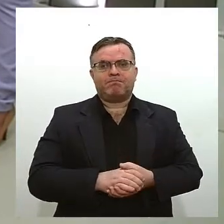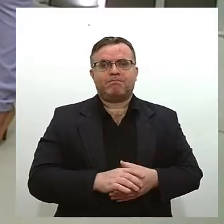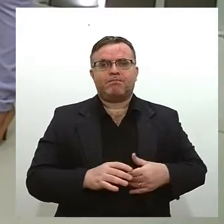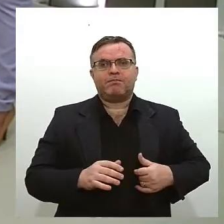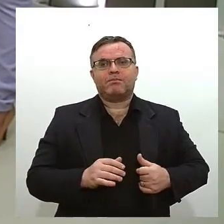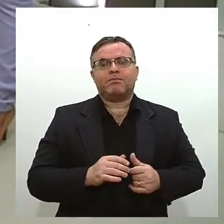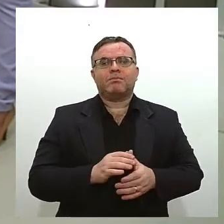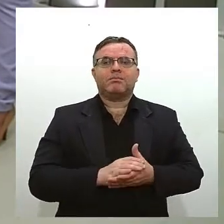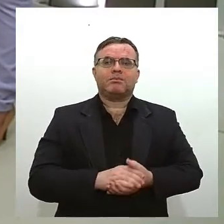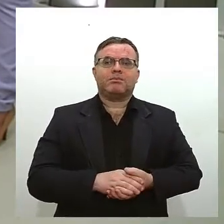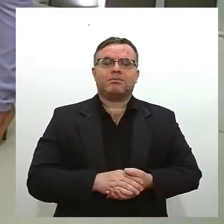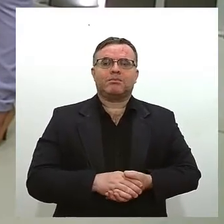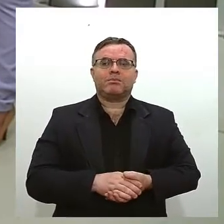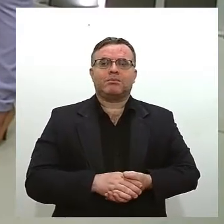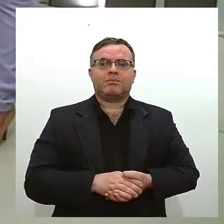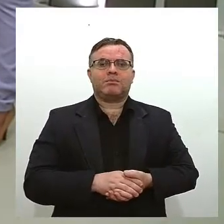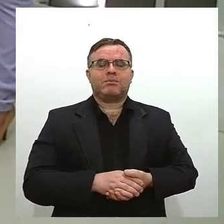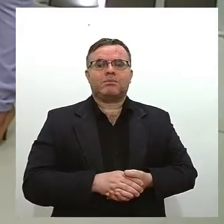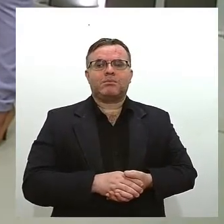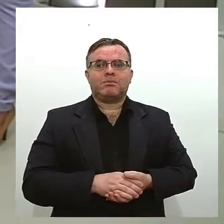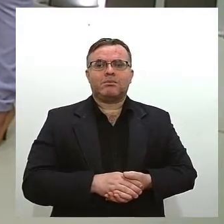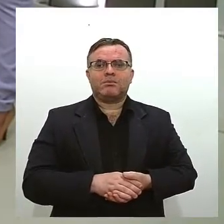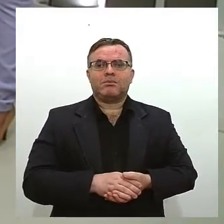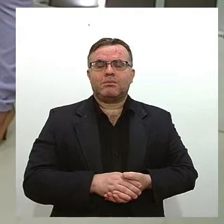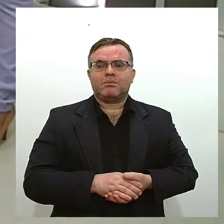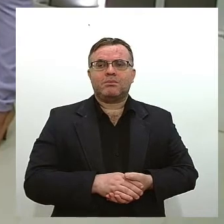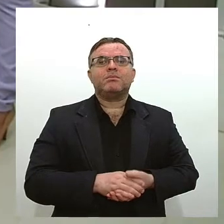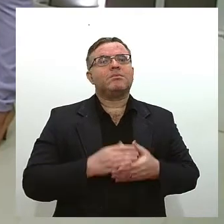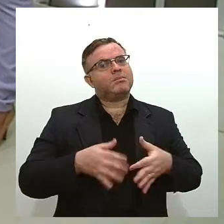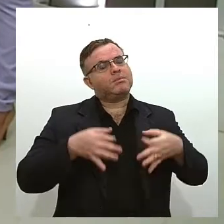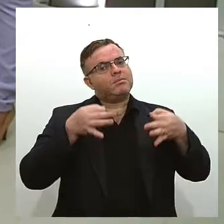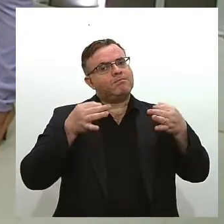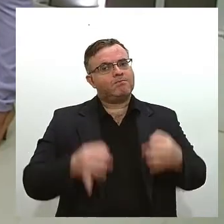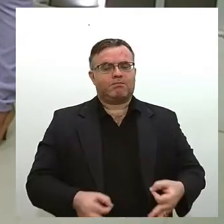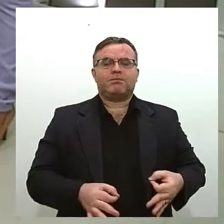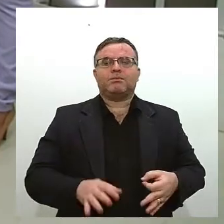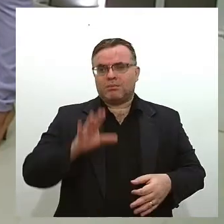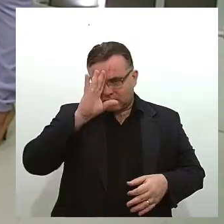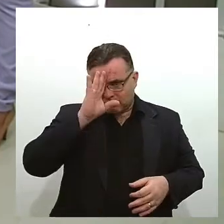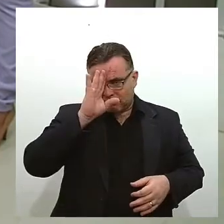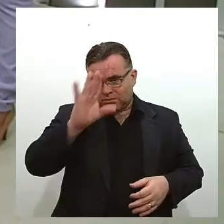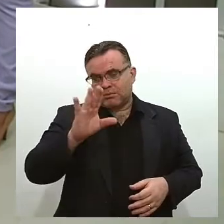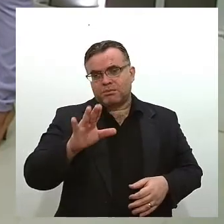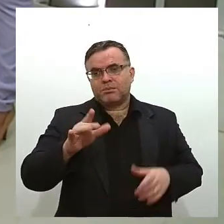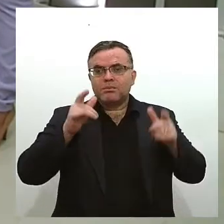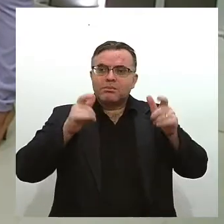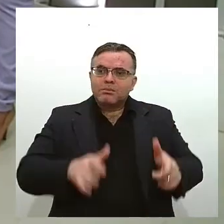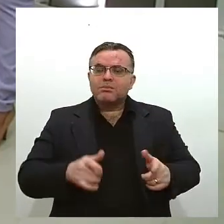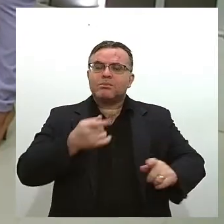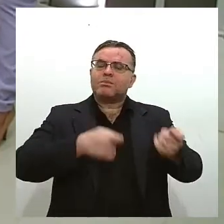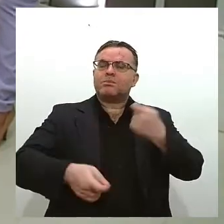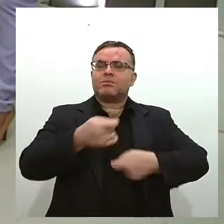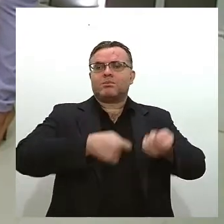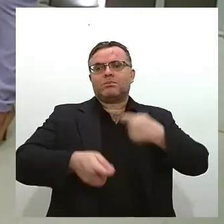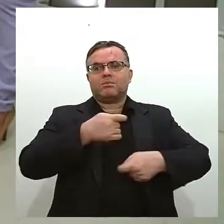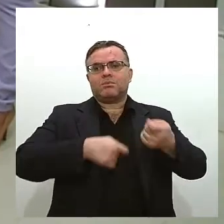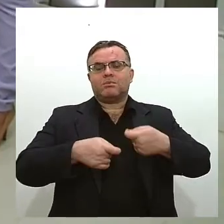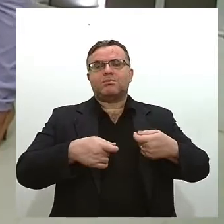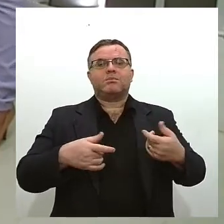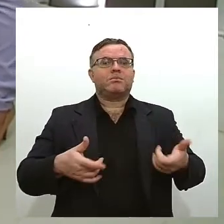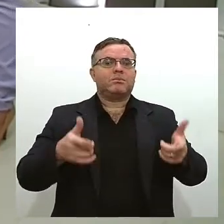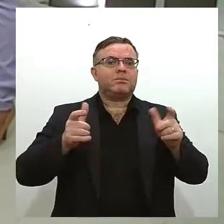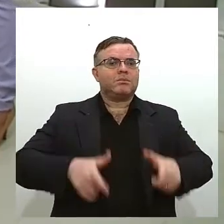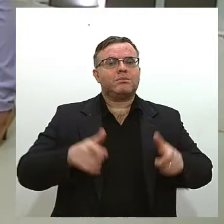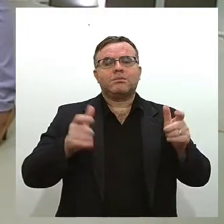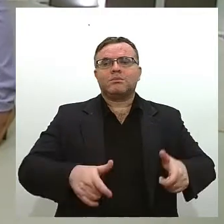e isso exatamente porque o setor de comércio por exemplo também sentiu muito a